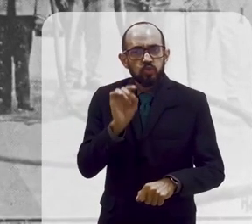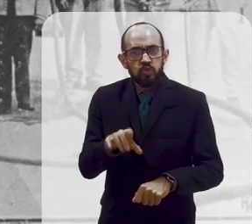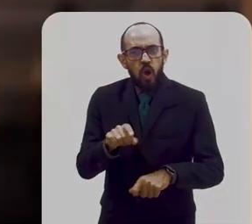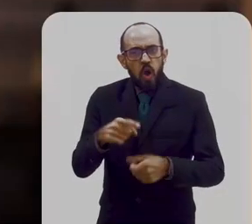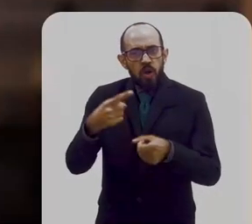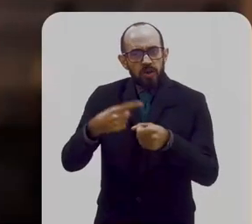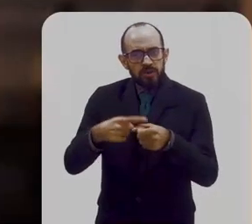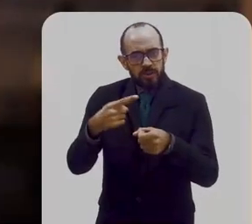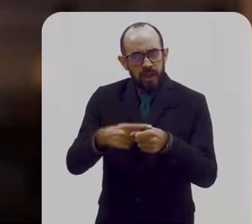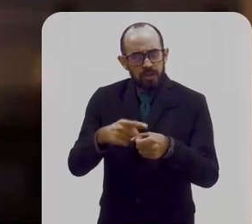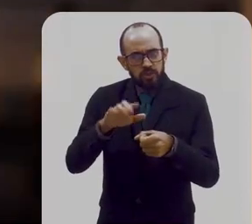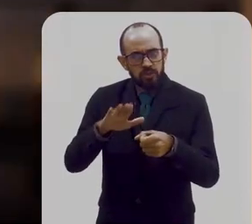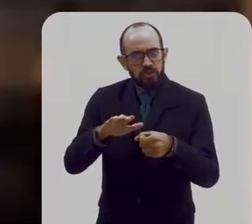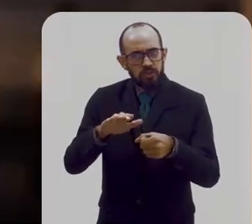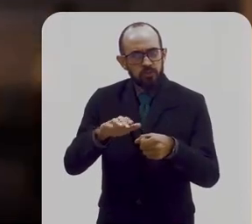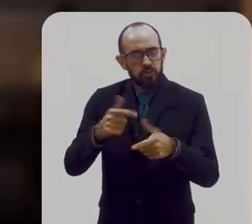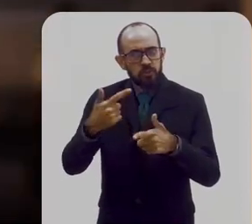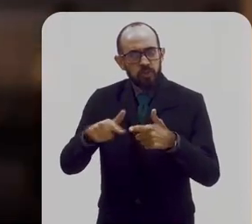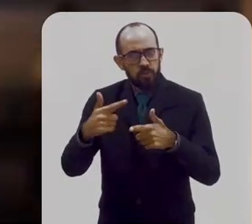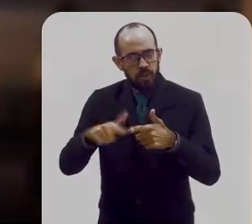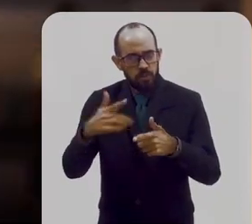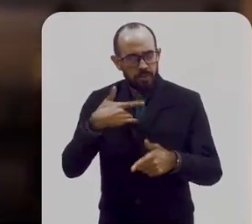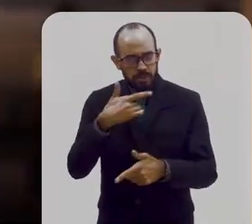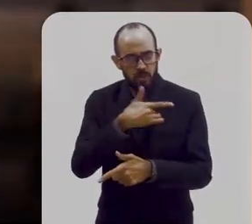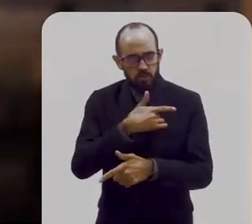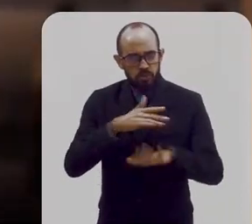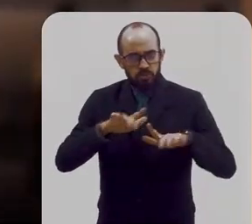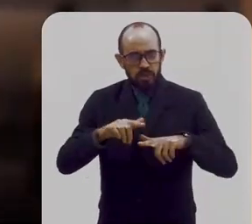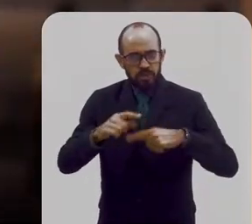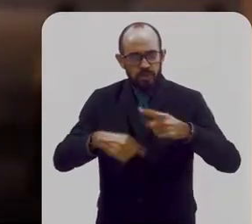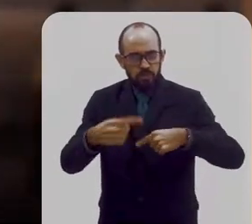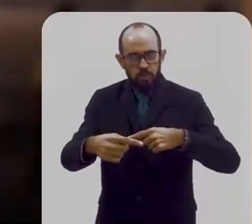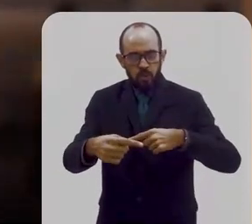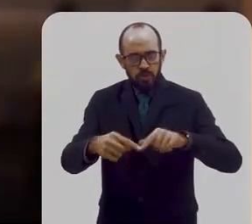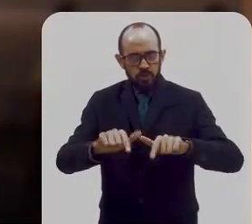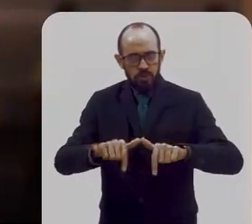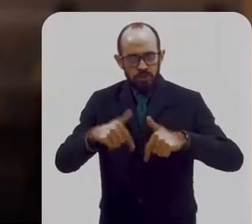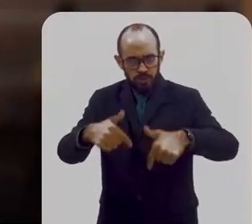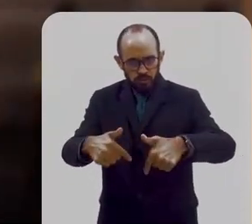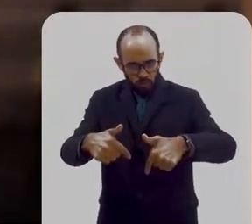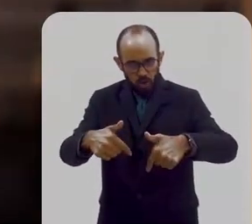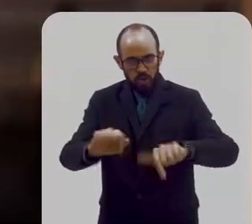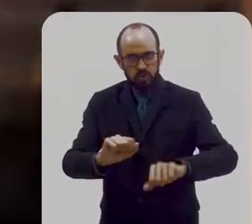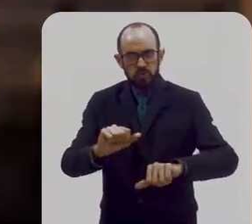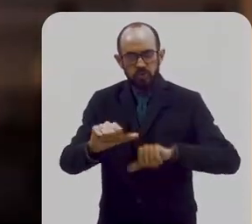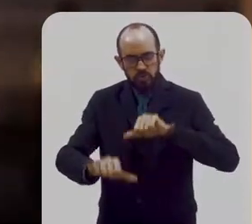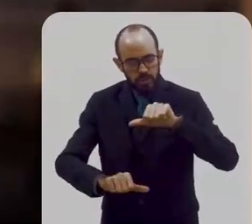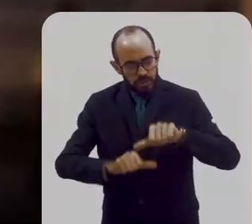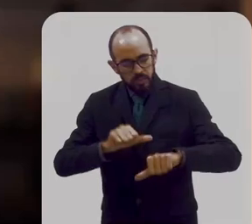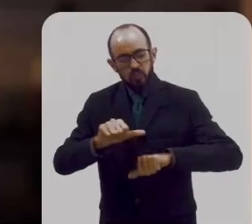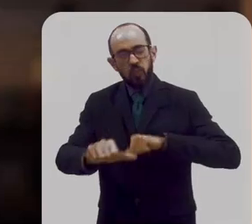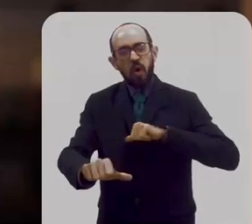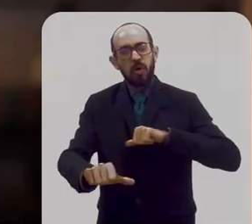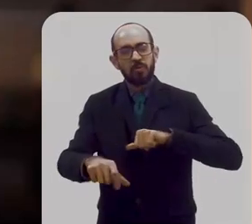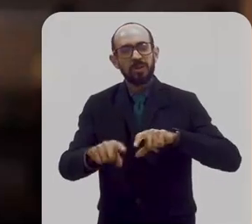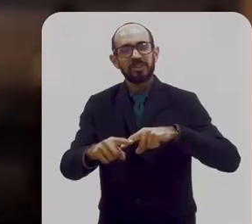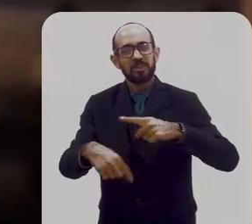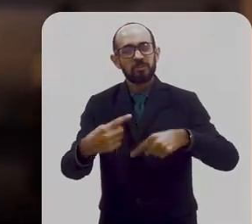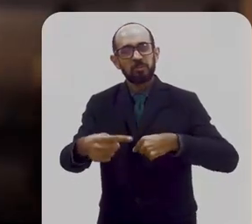no meio urbano enquanto uma questão sanitária. Então, a partir desses esforços é que vai se transformar,